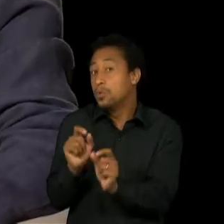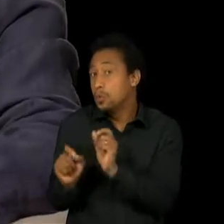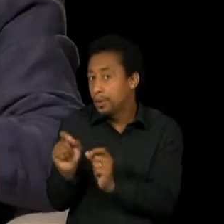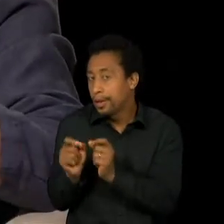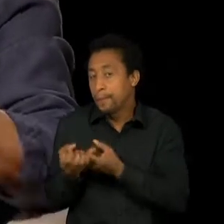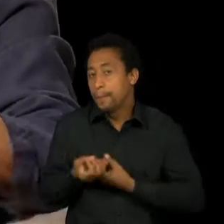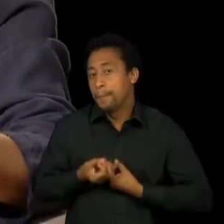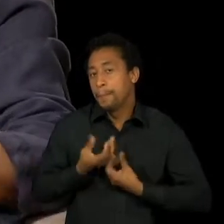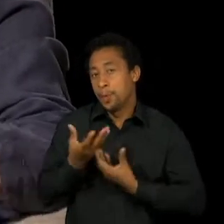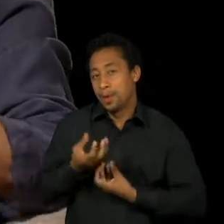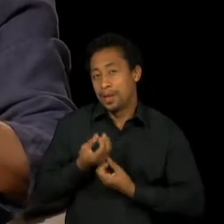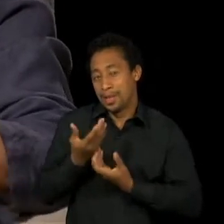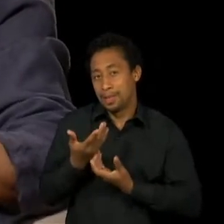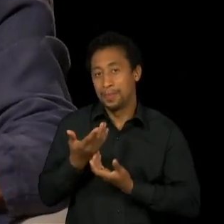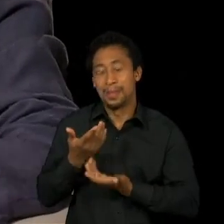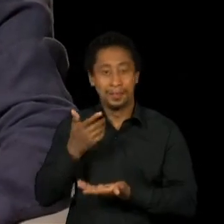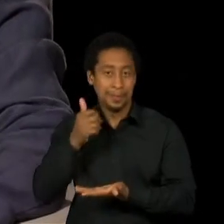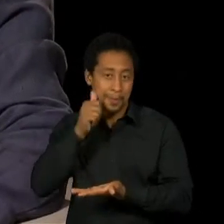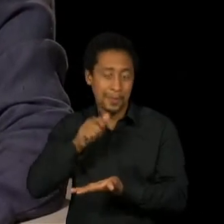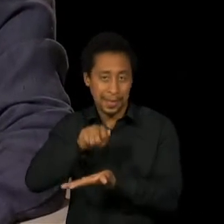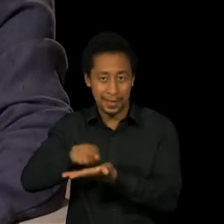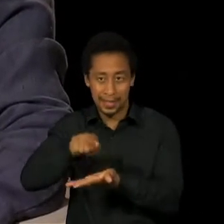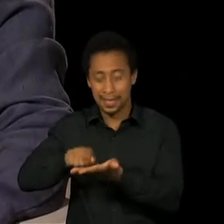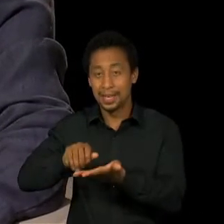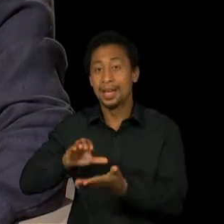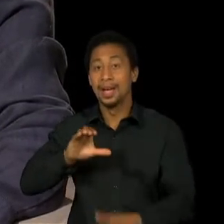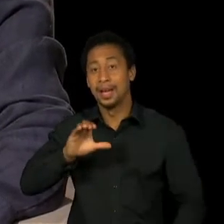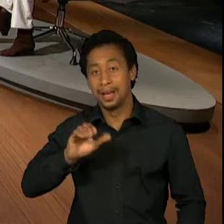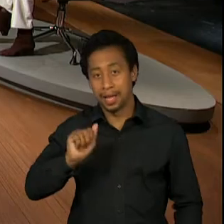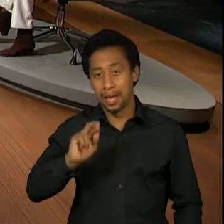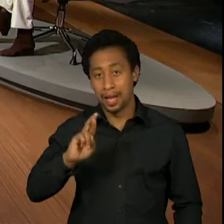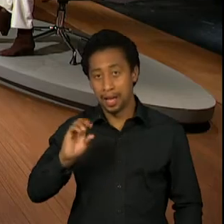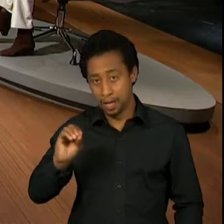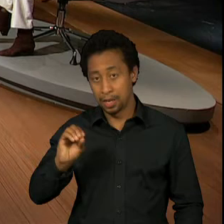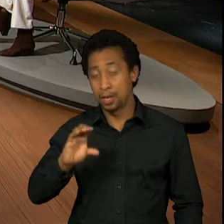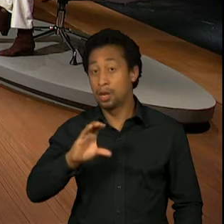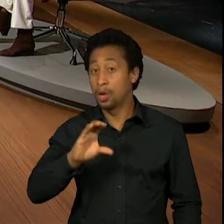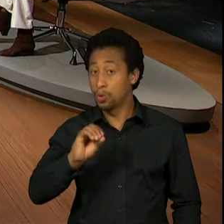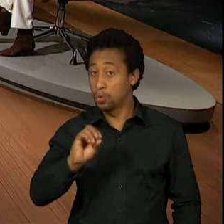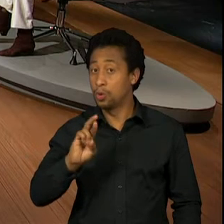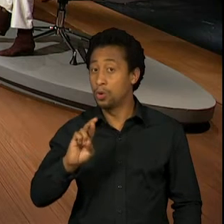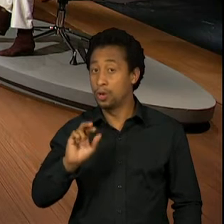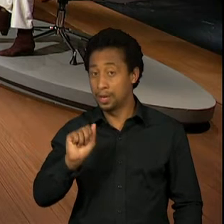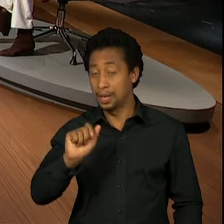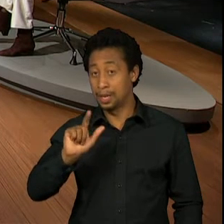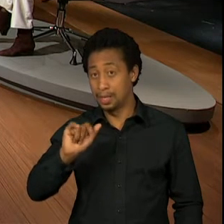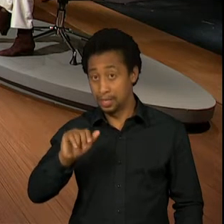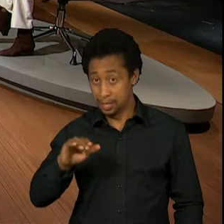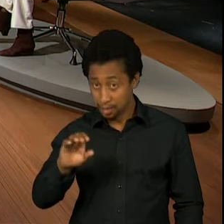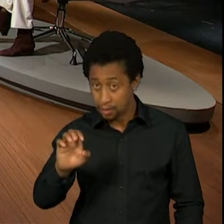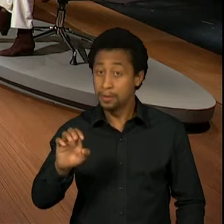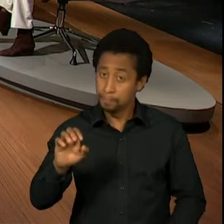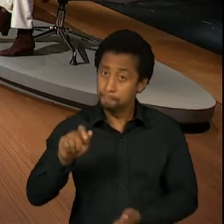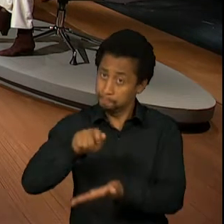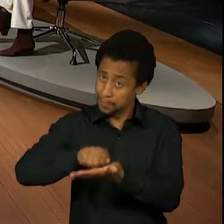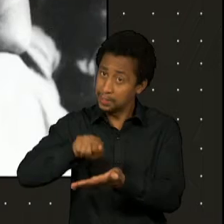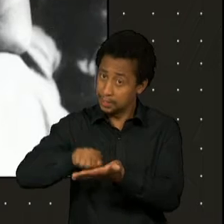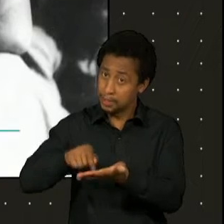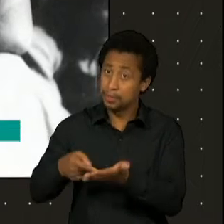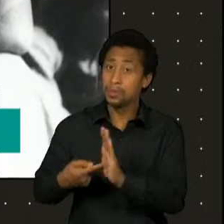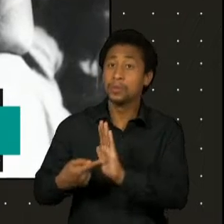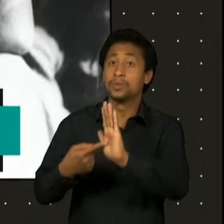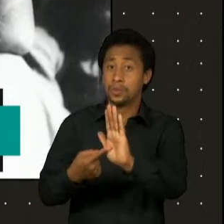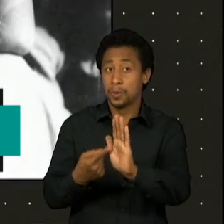que minha mãe era muito amiga e admiradora. E ela pegou Irene Portela, que era,